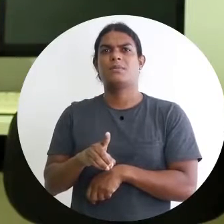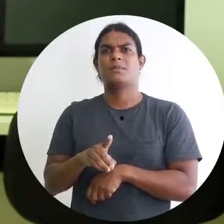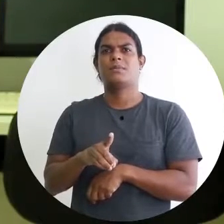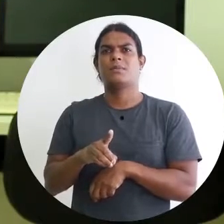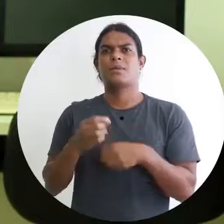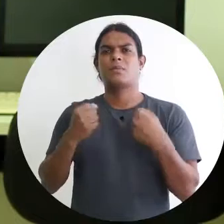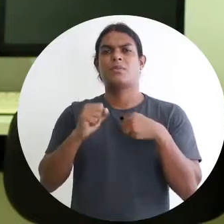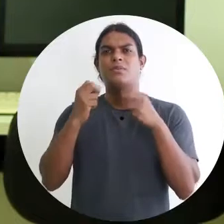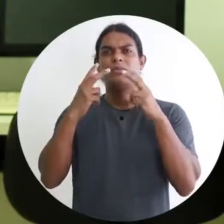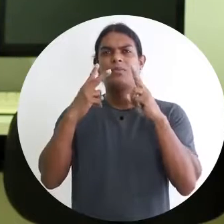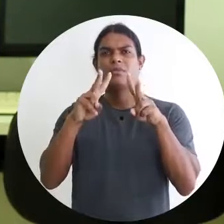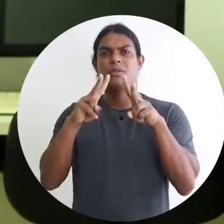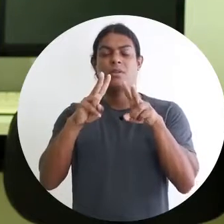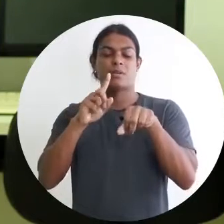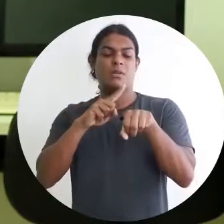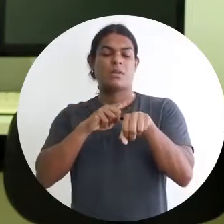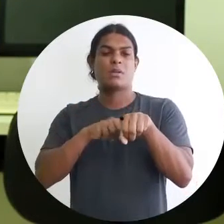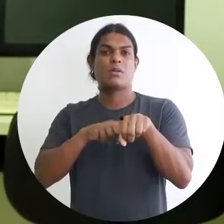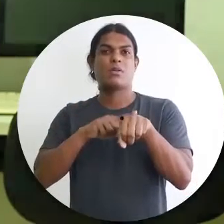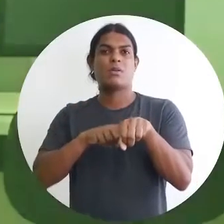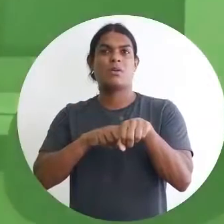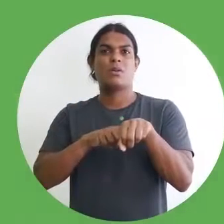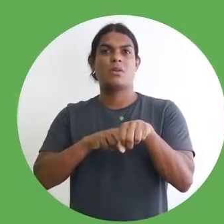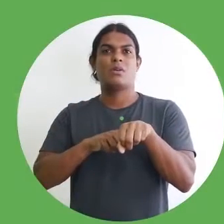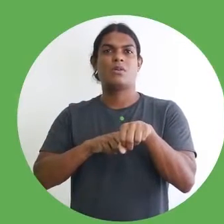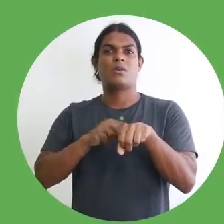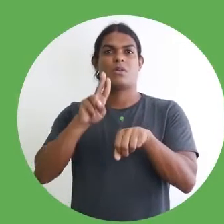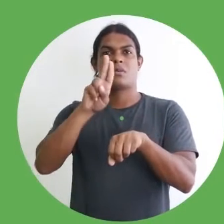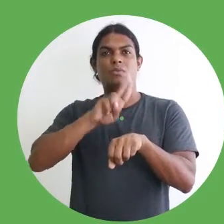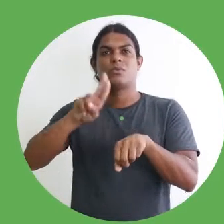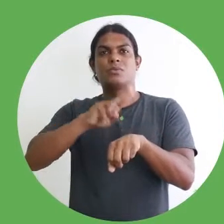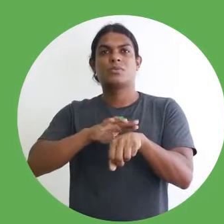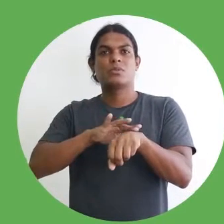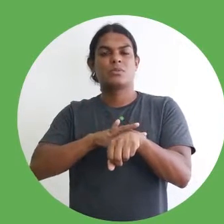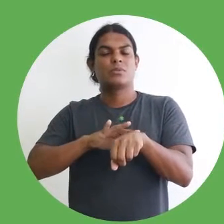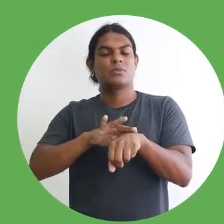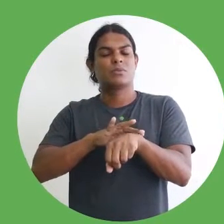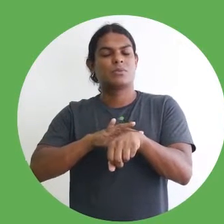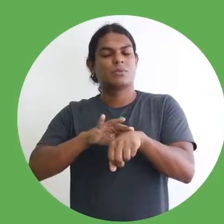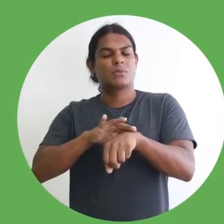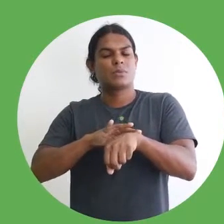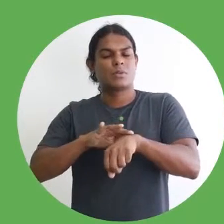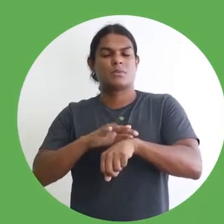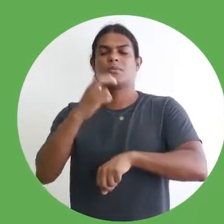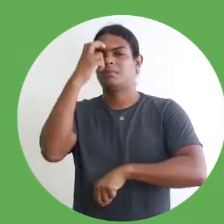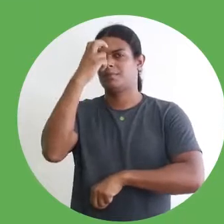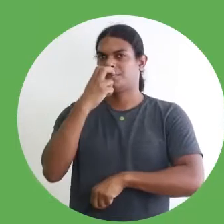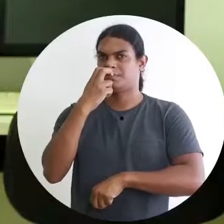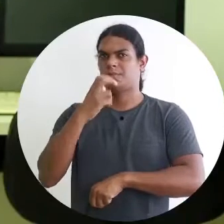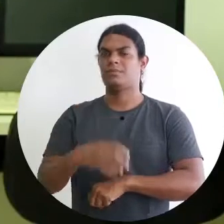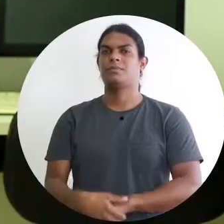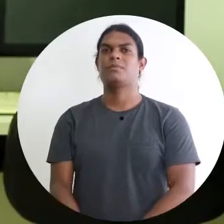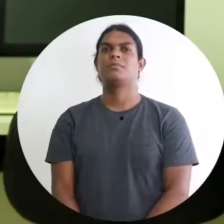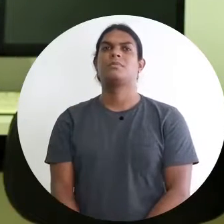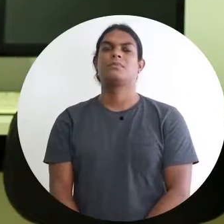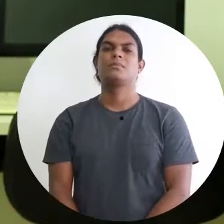também ter alguns equipamentos em que a leitura é feita através do dedo. Tudo isso vocês podem olhar e observar aí no slide.